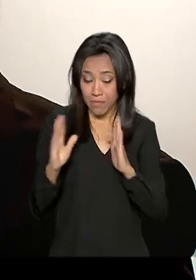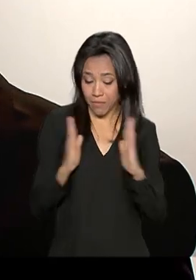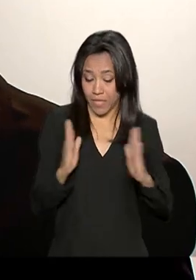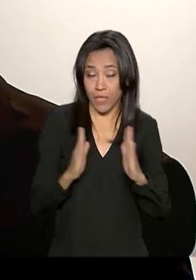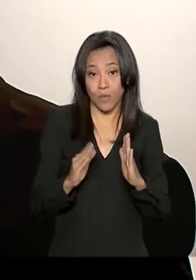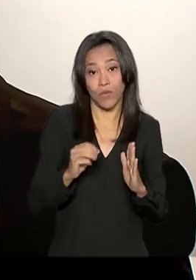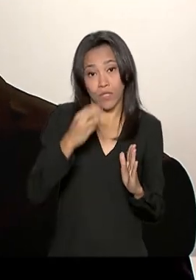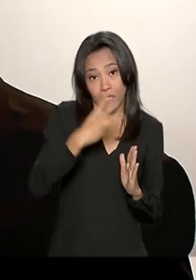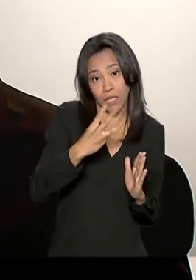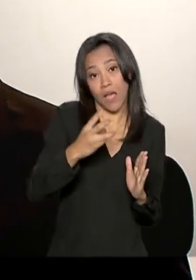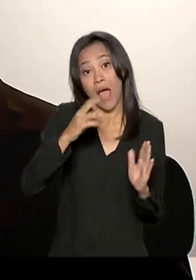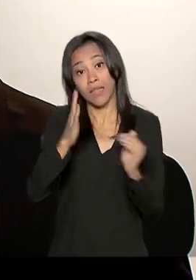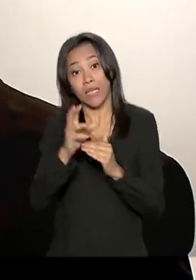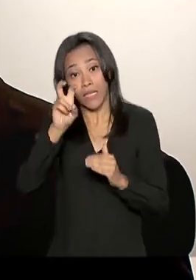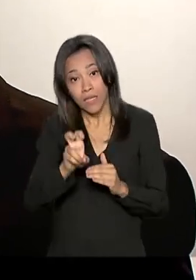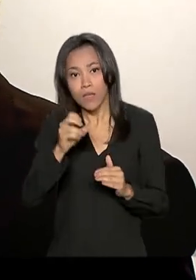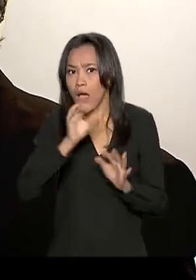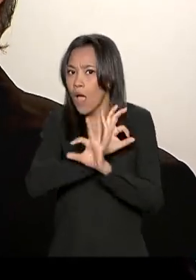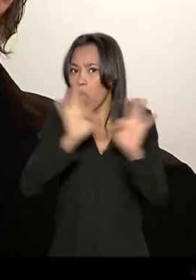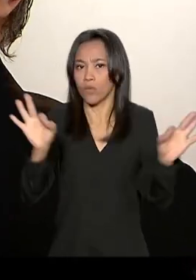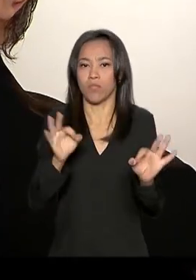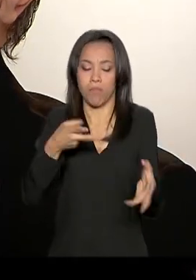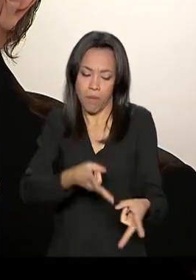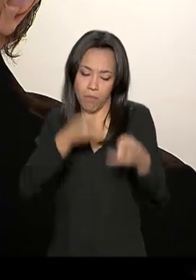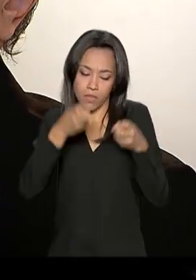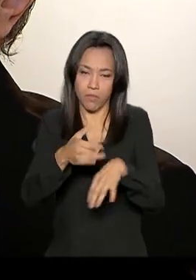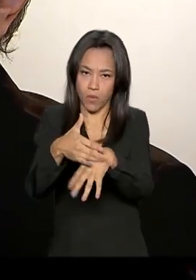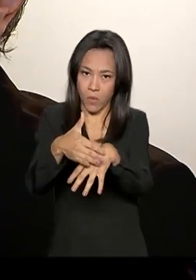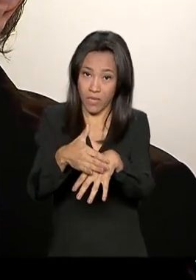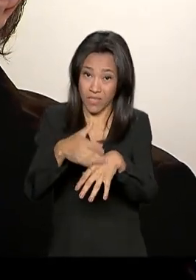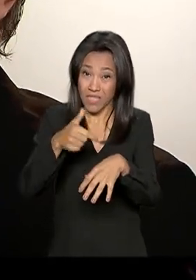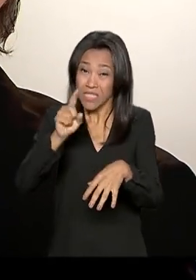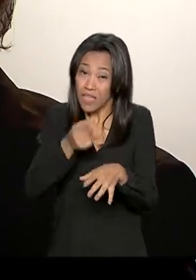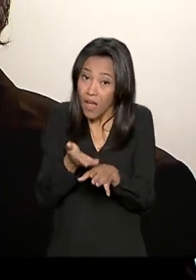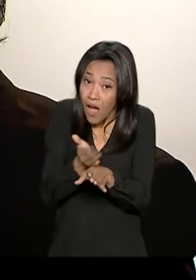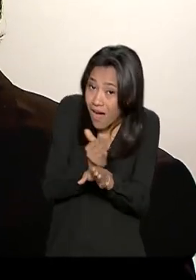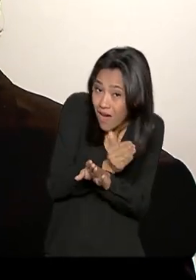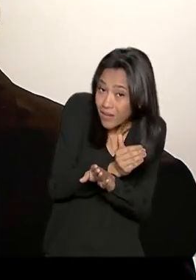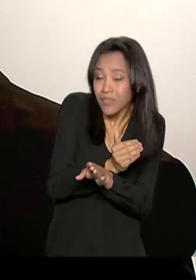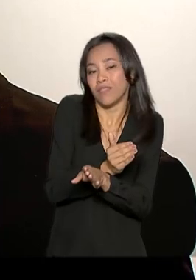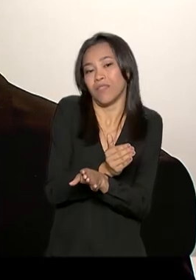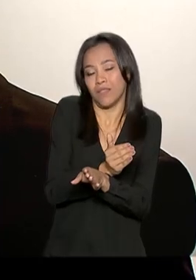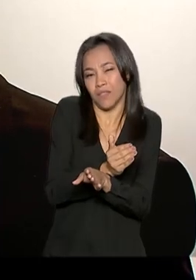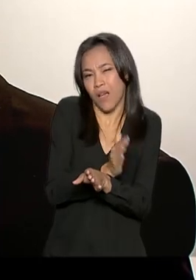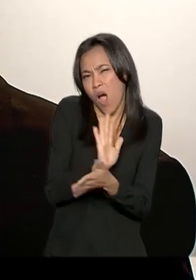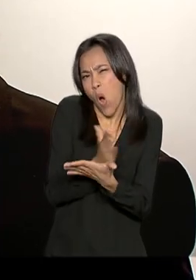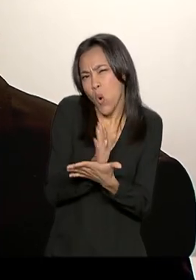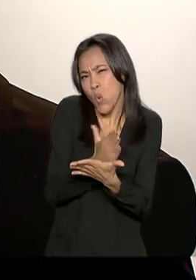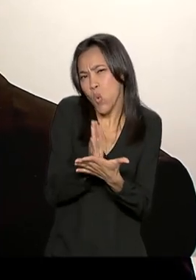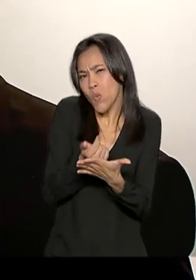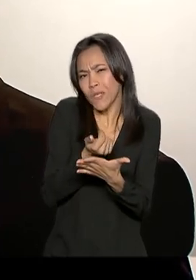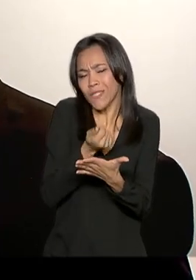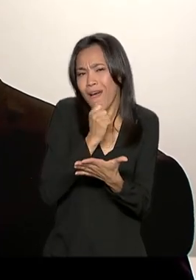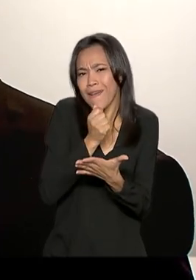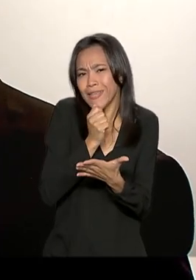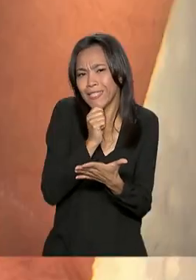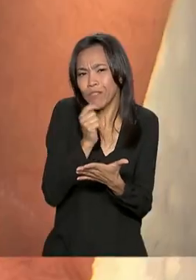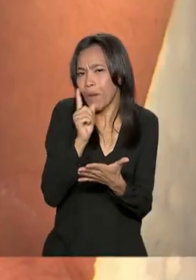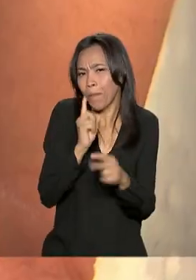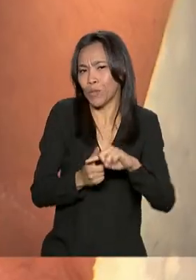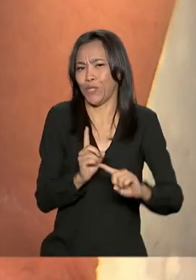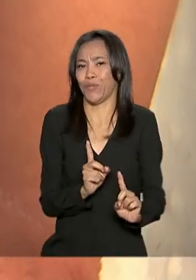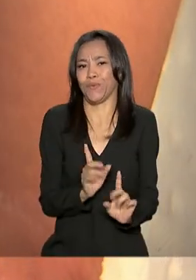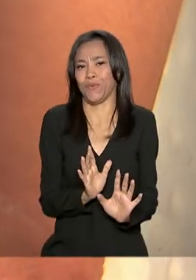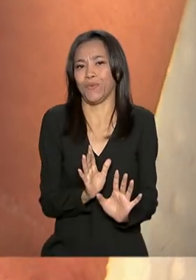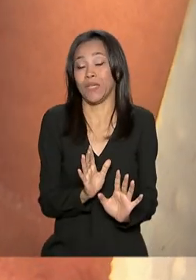detectar essas seis doenças. Se colher mais cedo, pode ser que algumas delas ainda não tenham teste positivo.